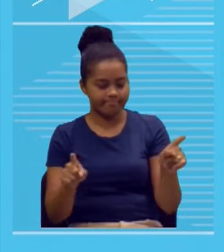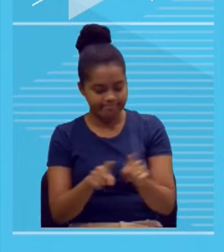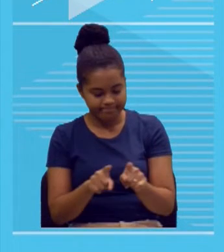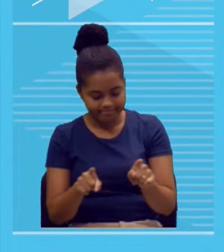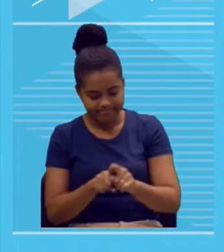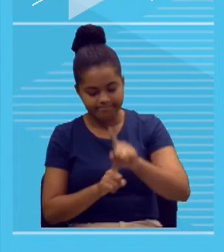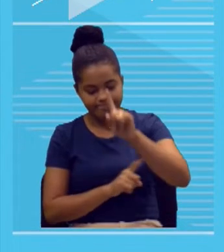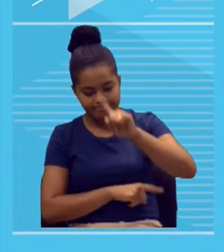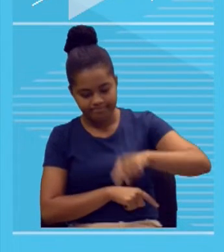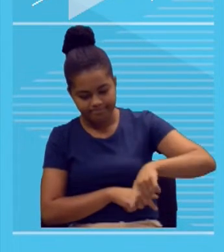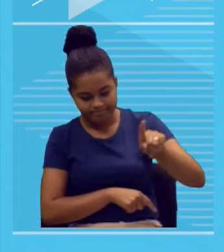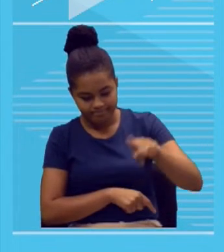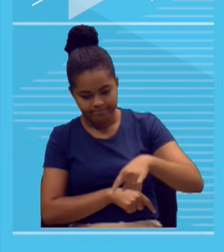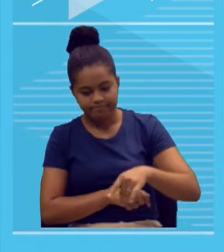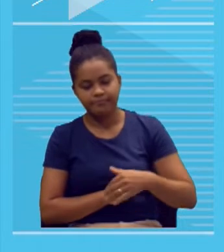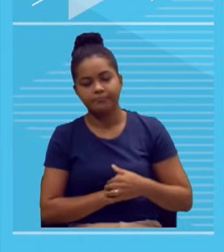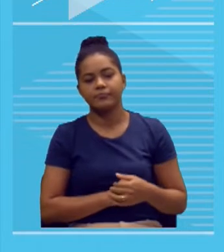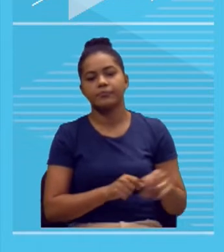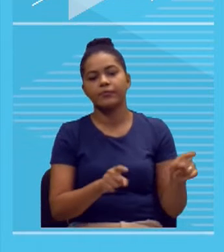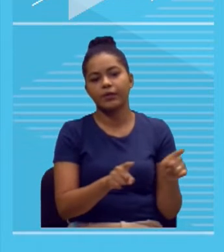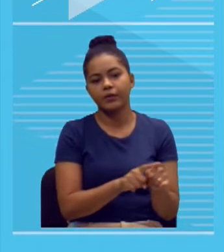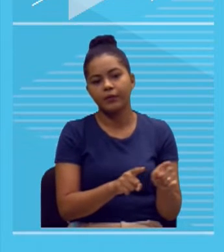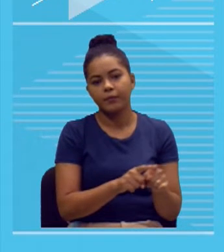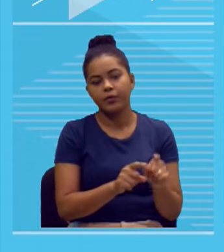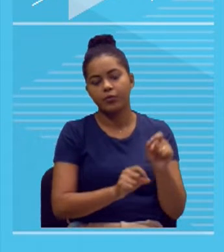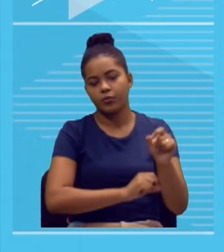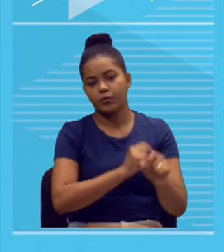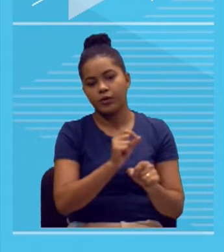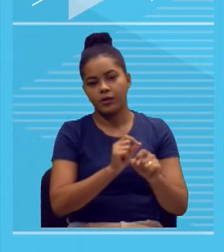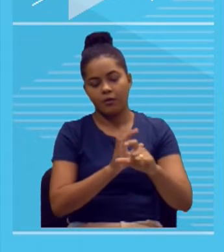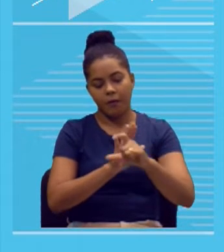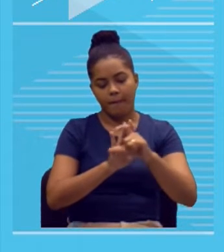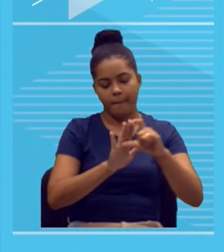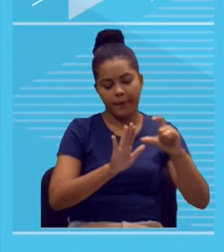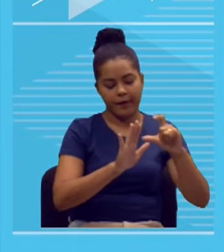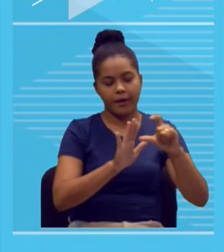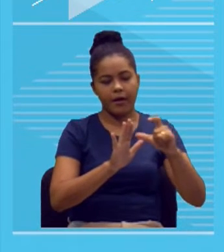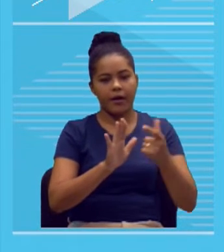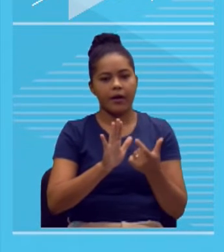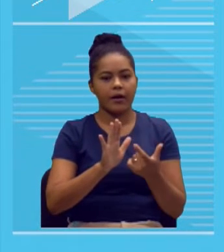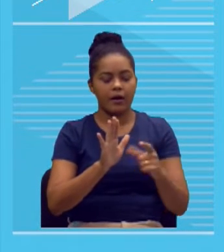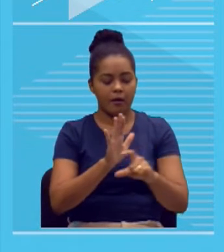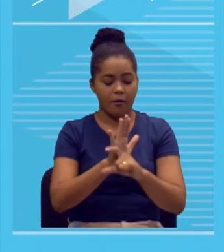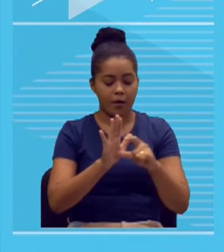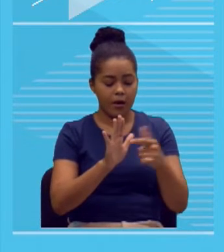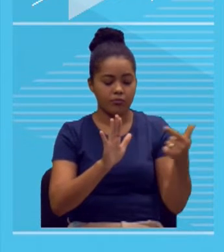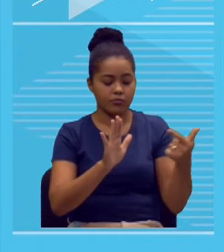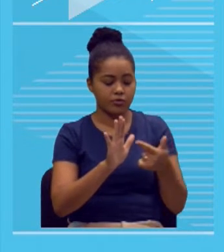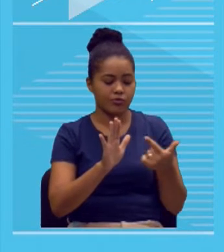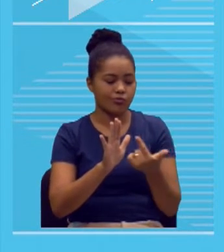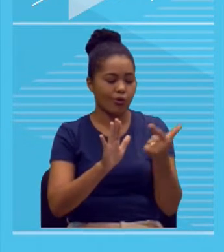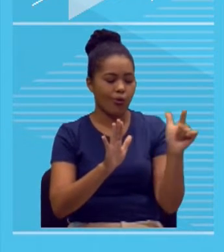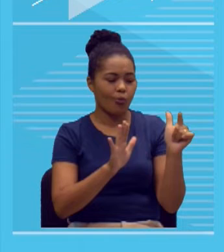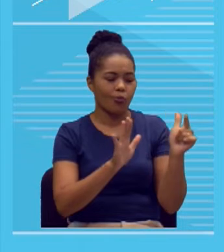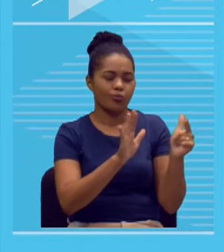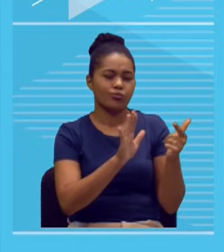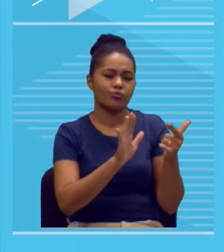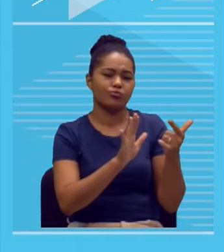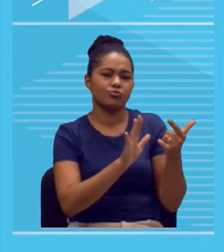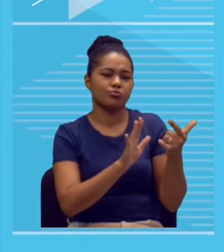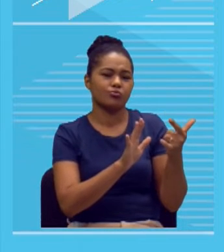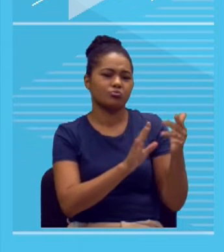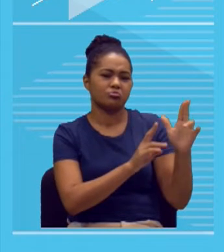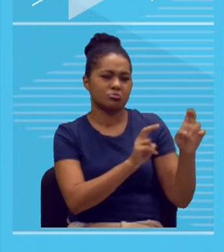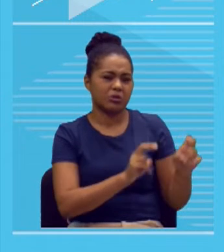desconectada do tema, estabelecer uma forma elementar de anulação, ou cometer um